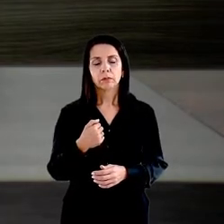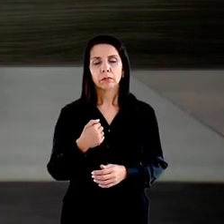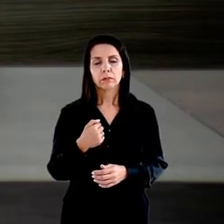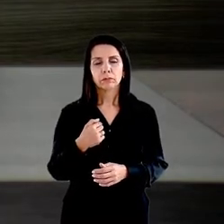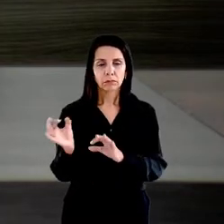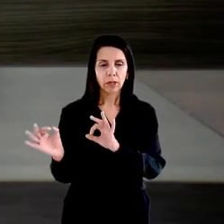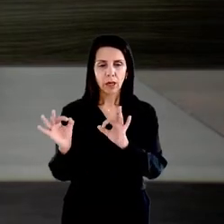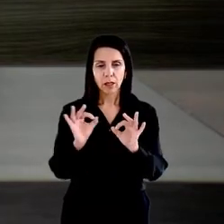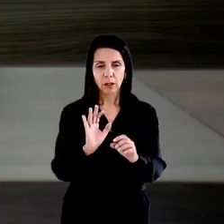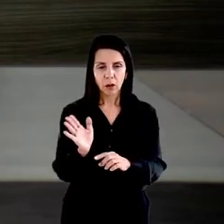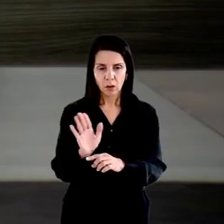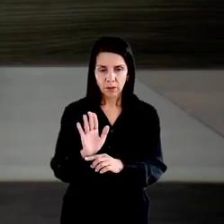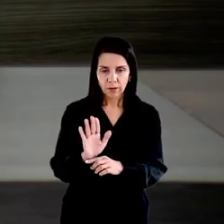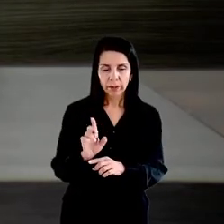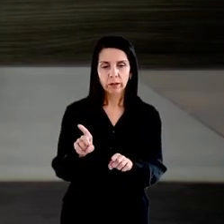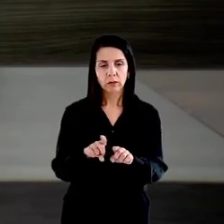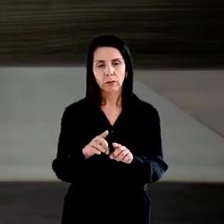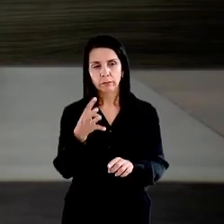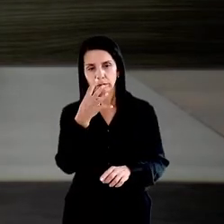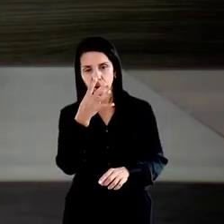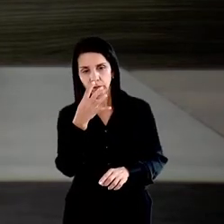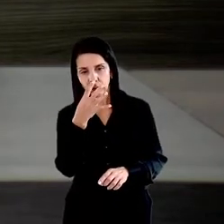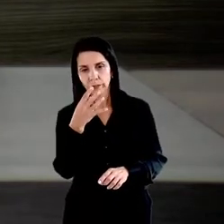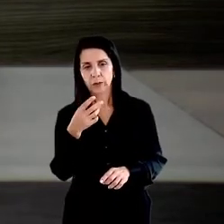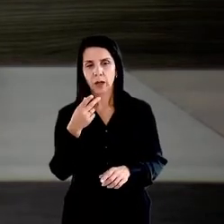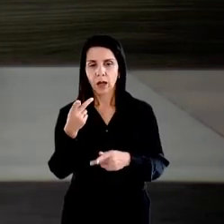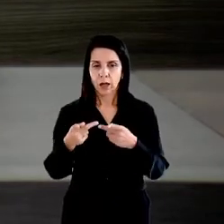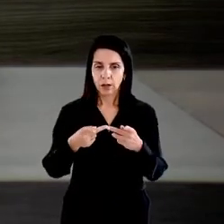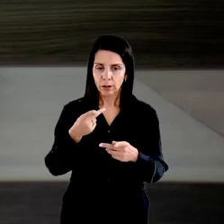enfim, as falas do senhor Daniel,